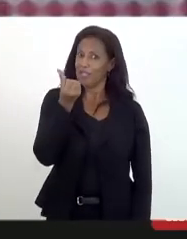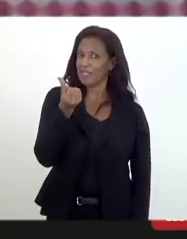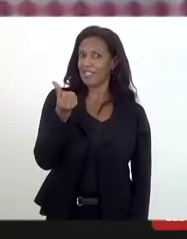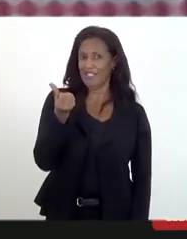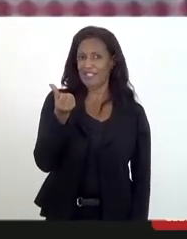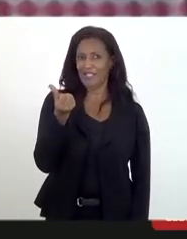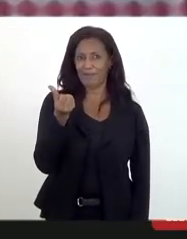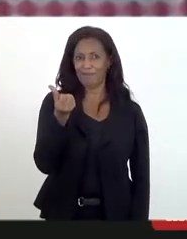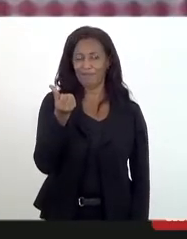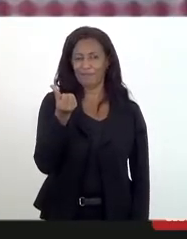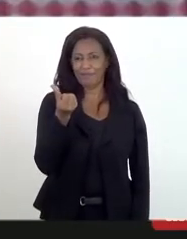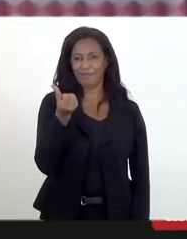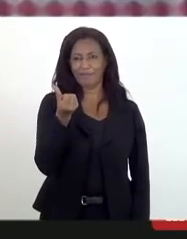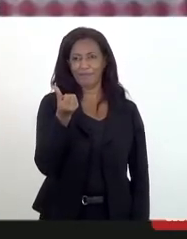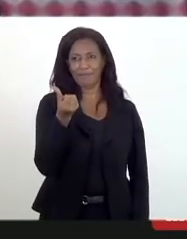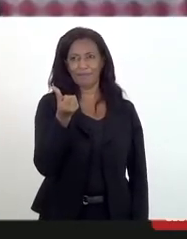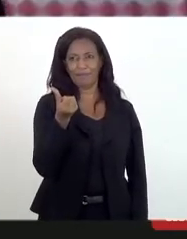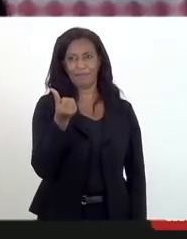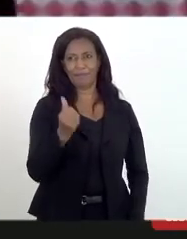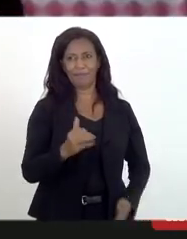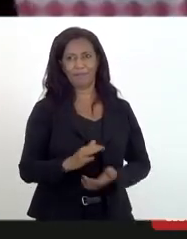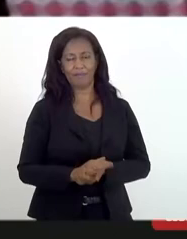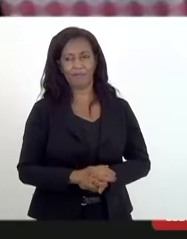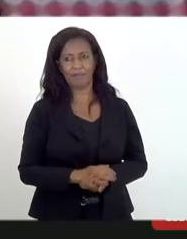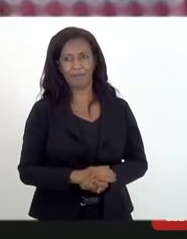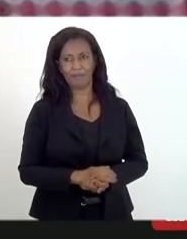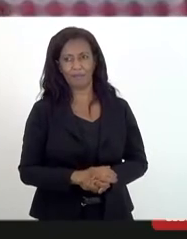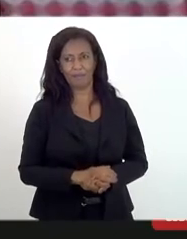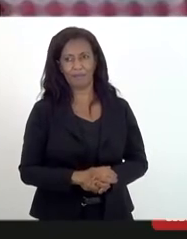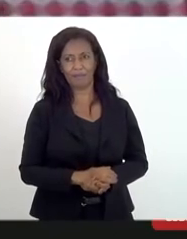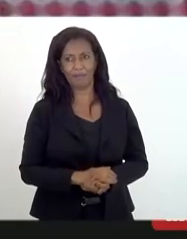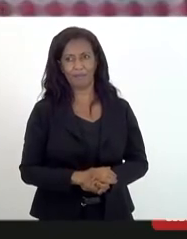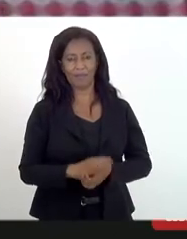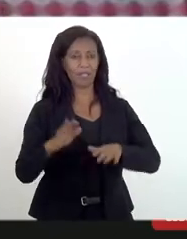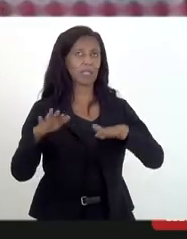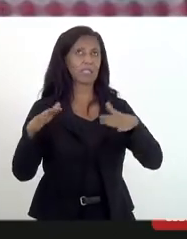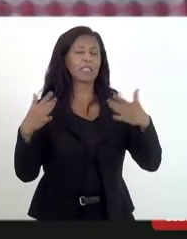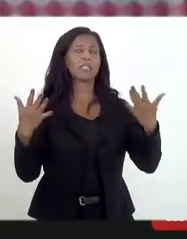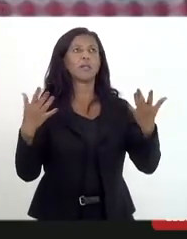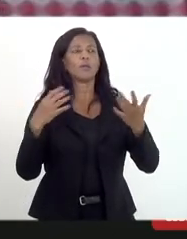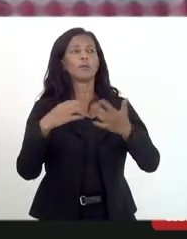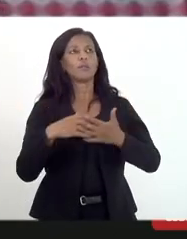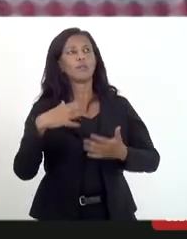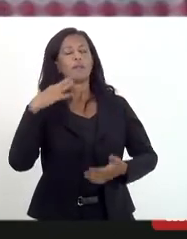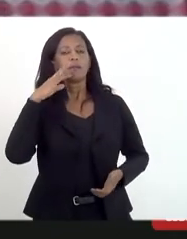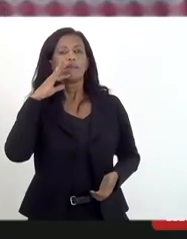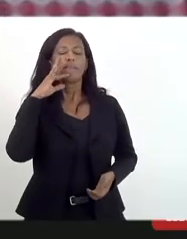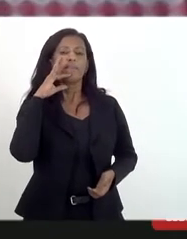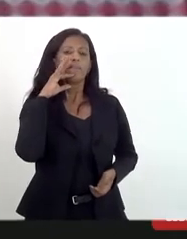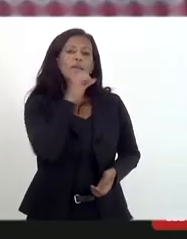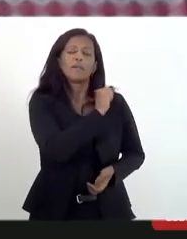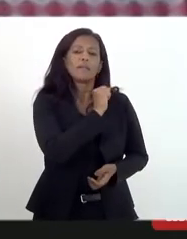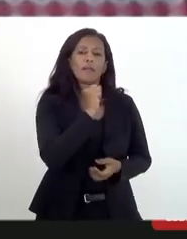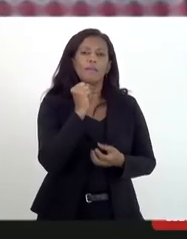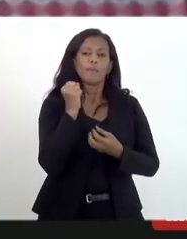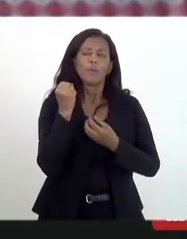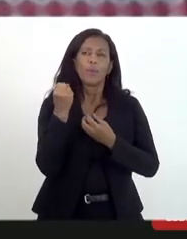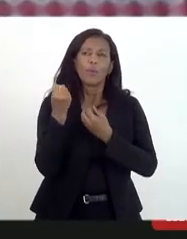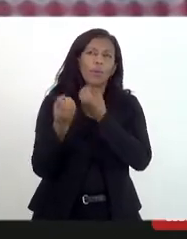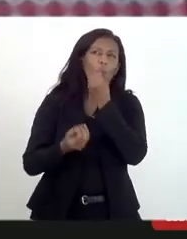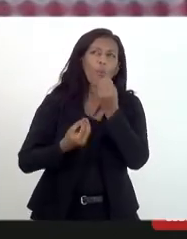então é a gente percebe o quanto esse